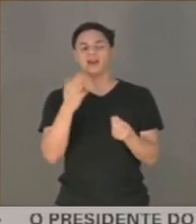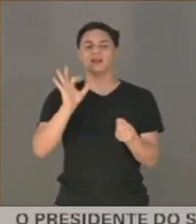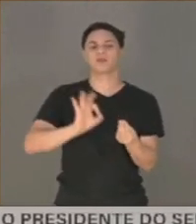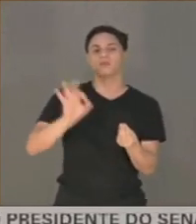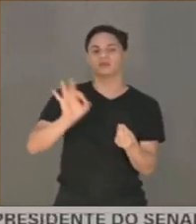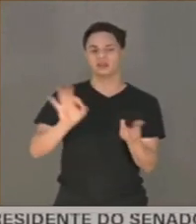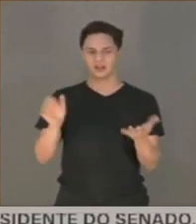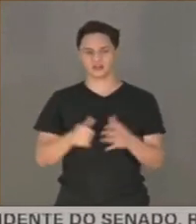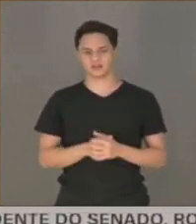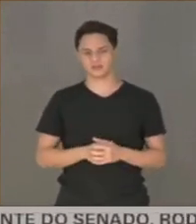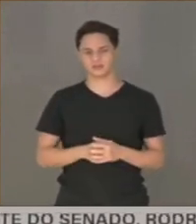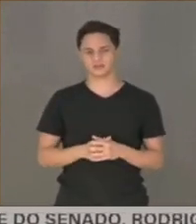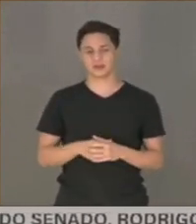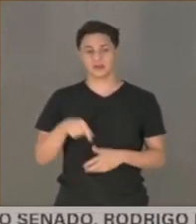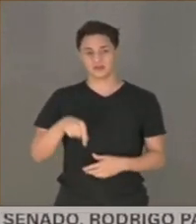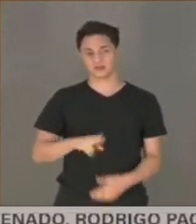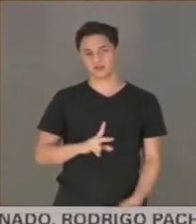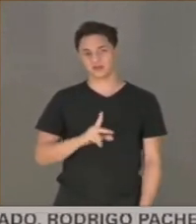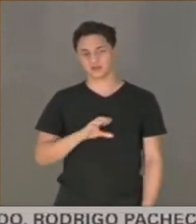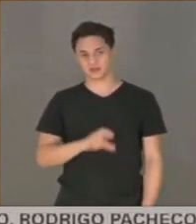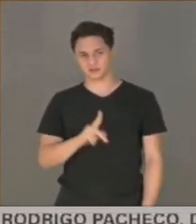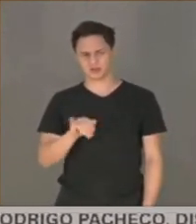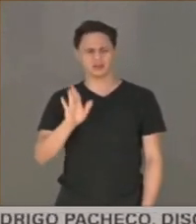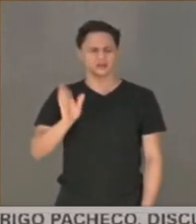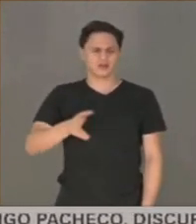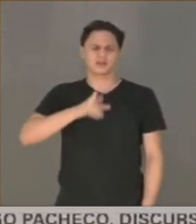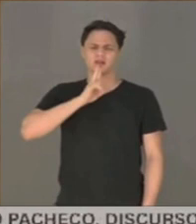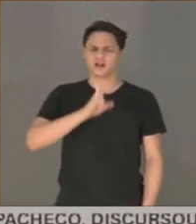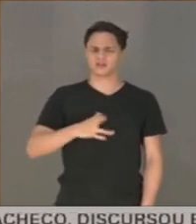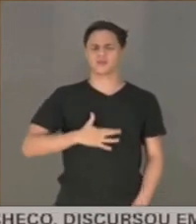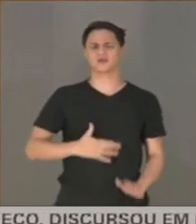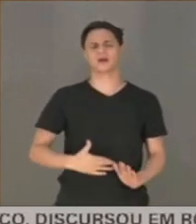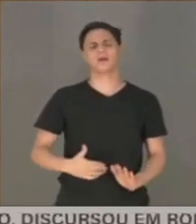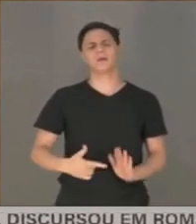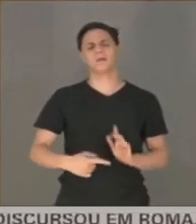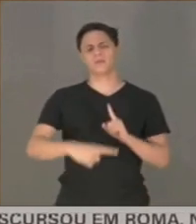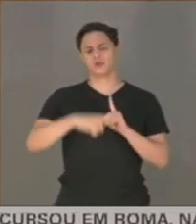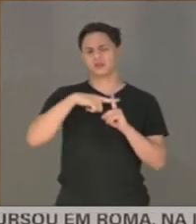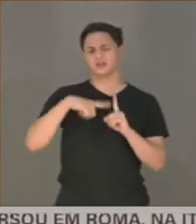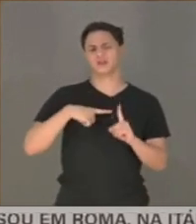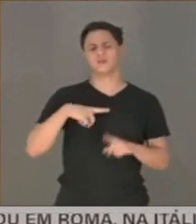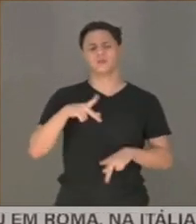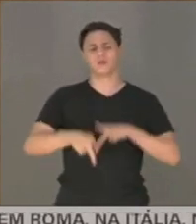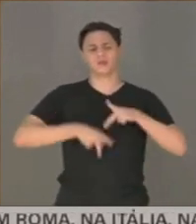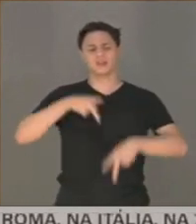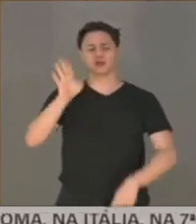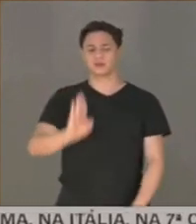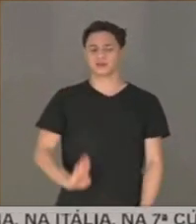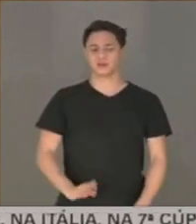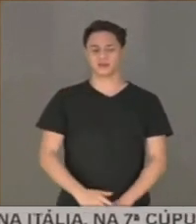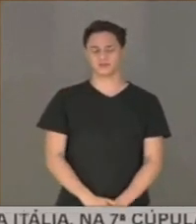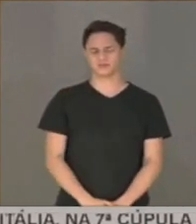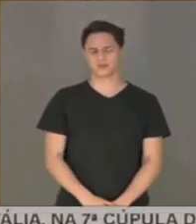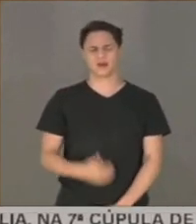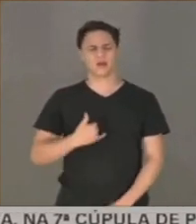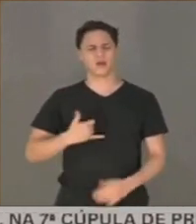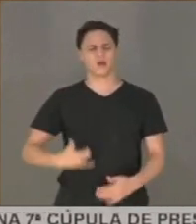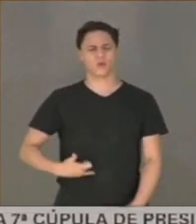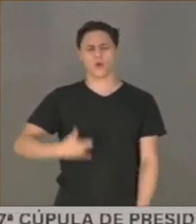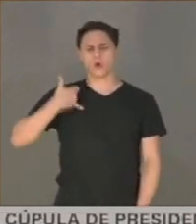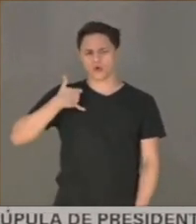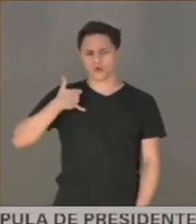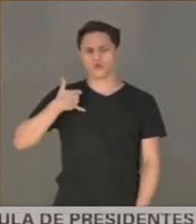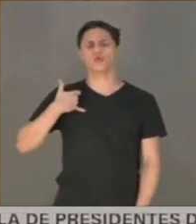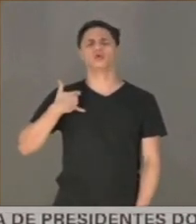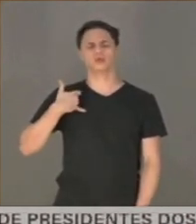Essa CPI já deu uma resposta muito positiva à população brasileira. Eu tenho muito orgulho de